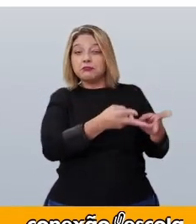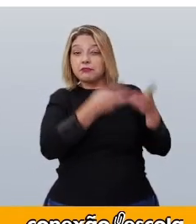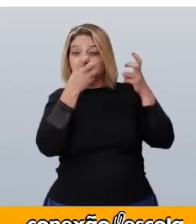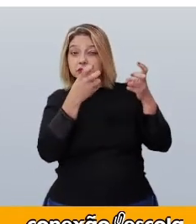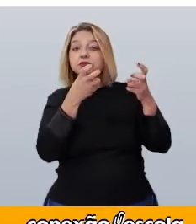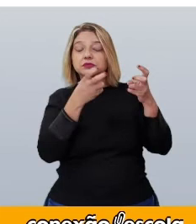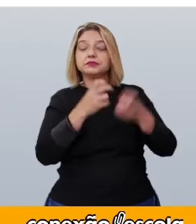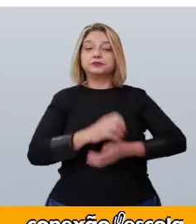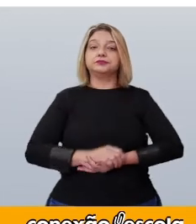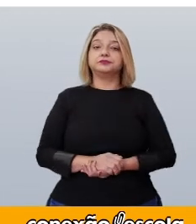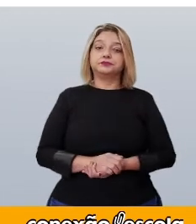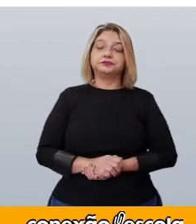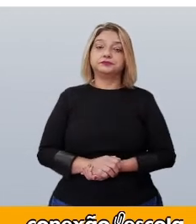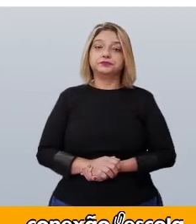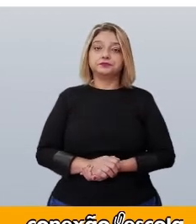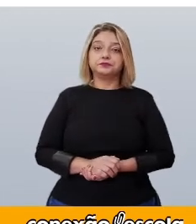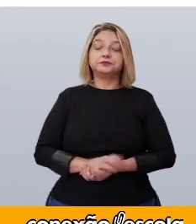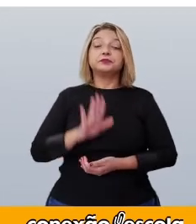de pensar.